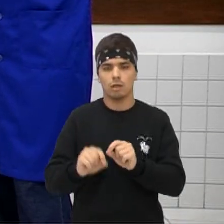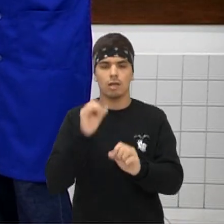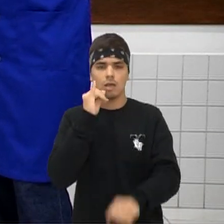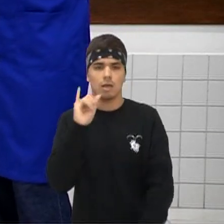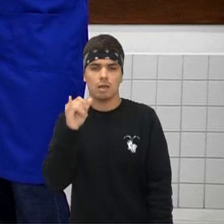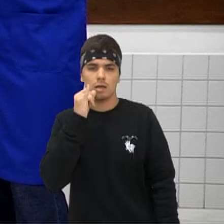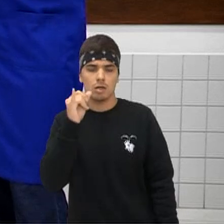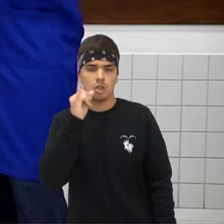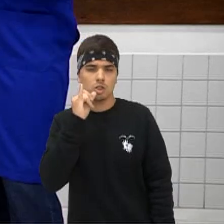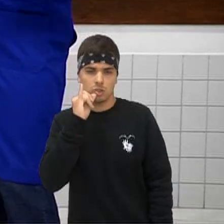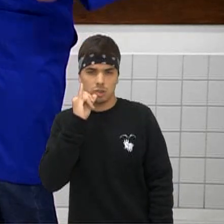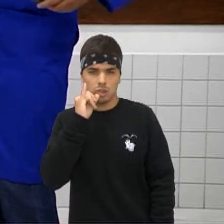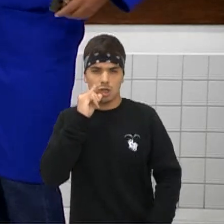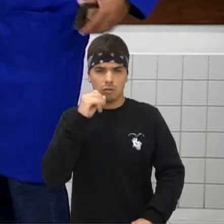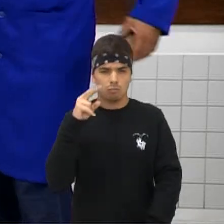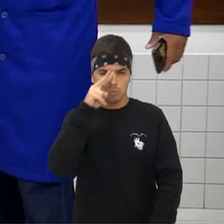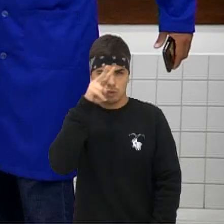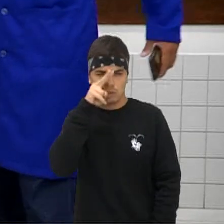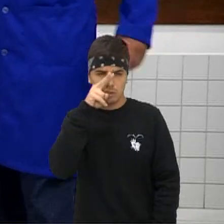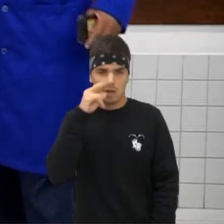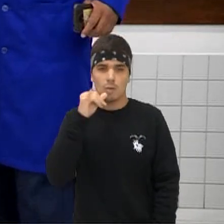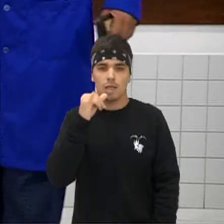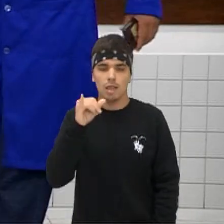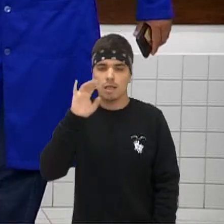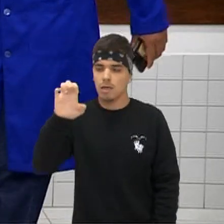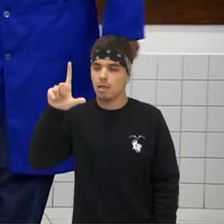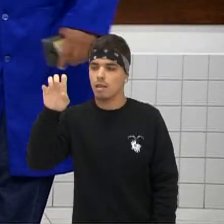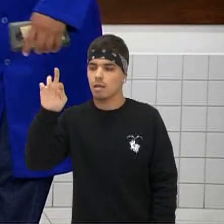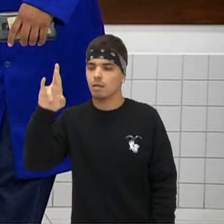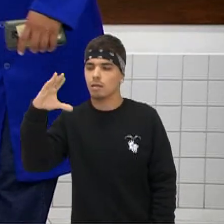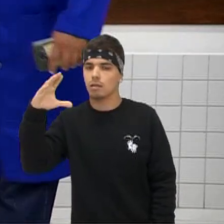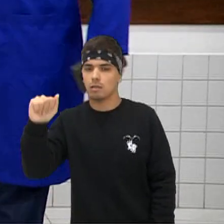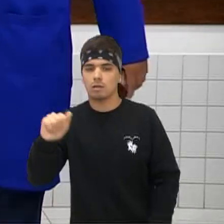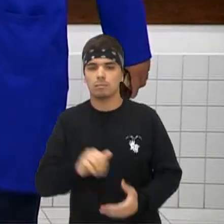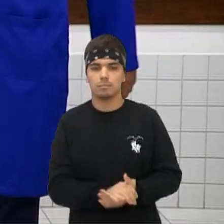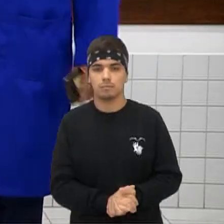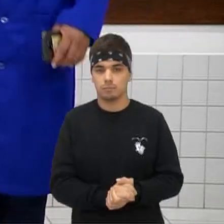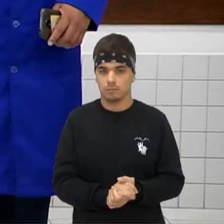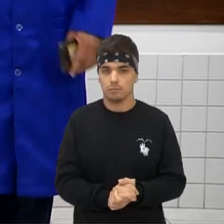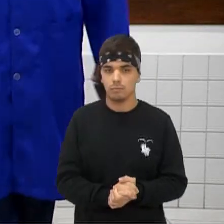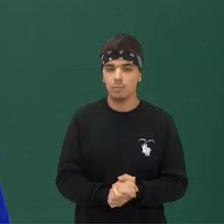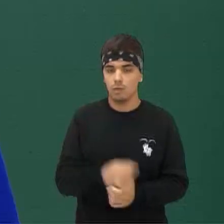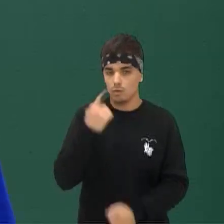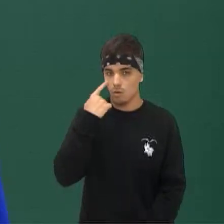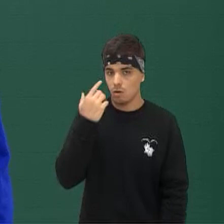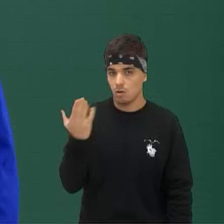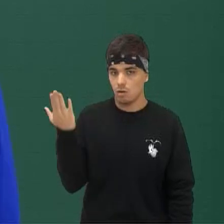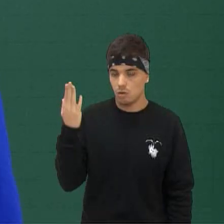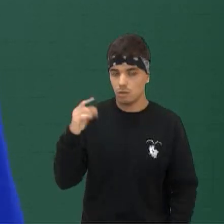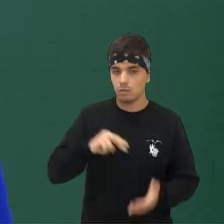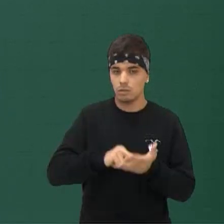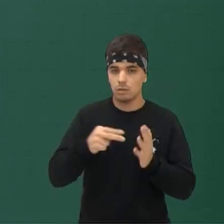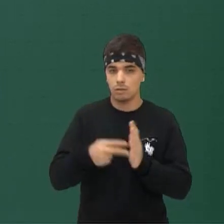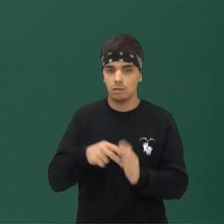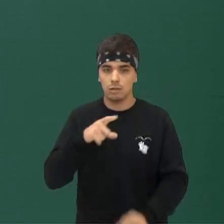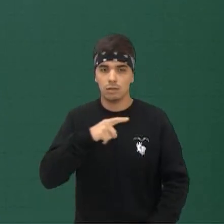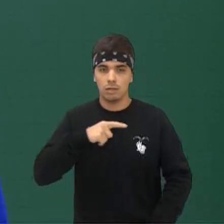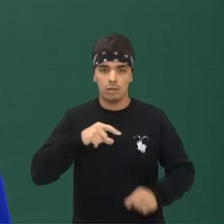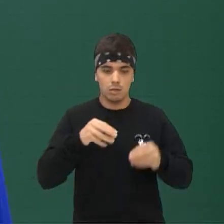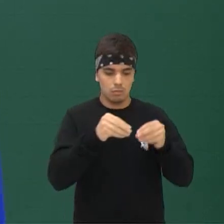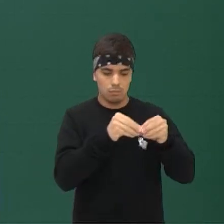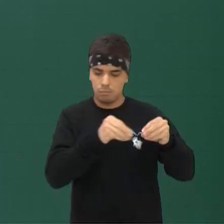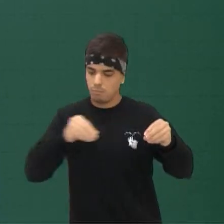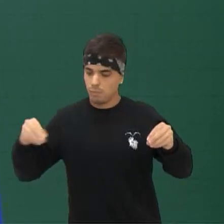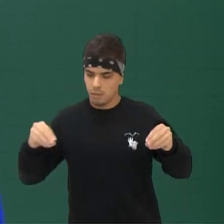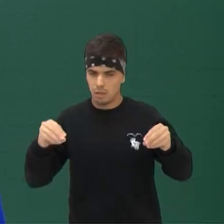potencial elétrica? Senhor, explica o é que eu falo Fale tu, rapaz Vamos lá Então, vamos lá Galera, a energia potencial elétrica que você tem É quando você vai fazer o deslocamento